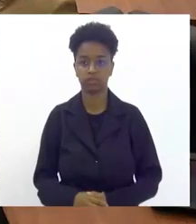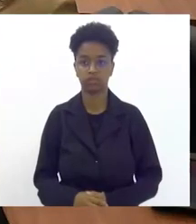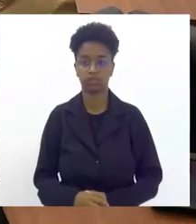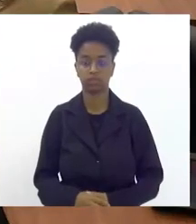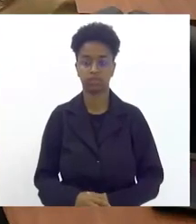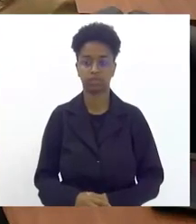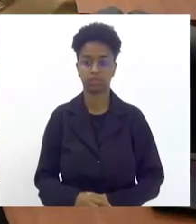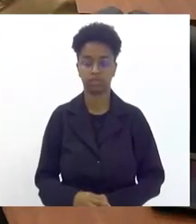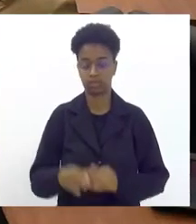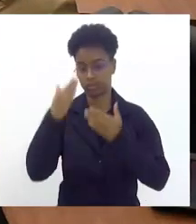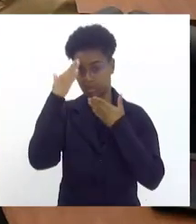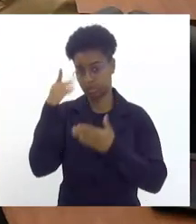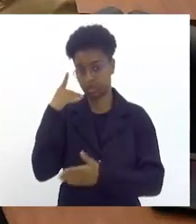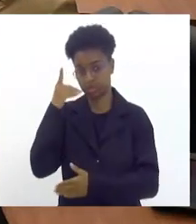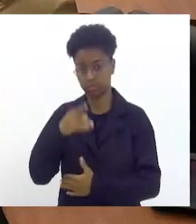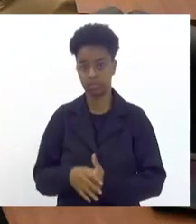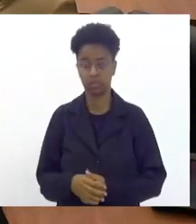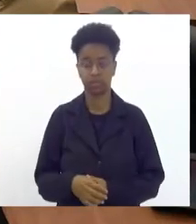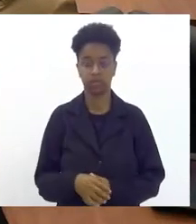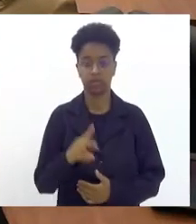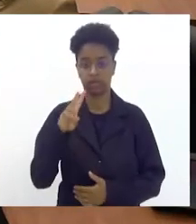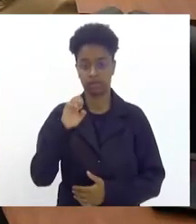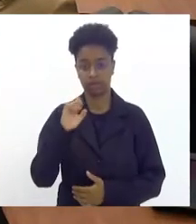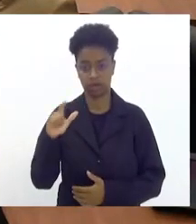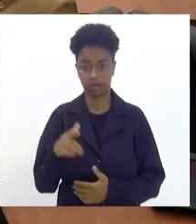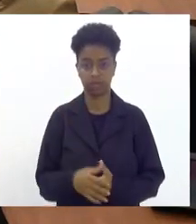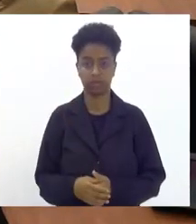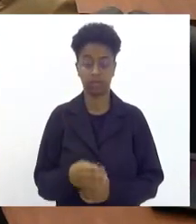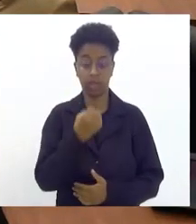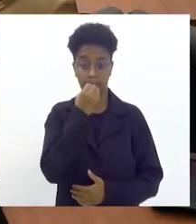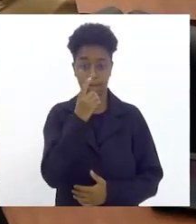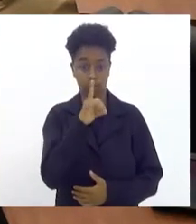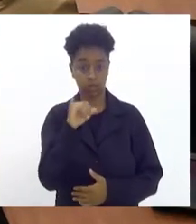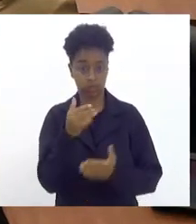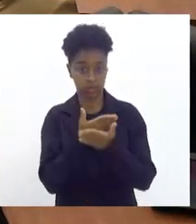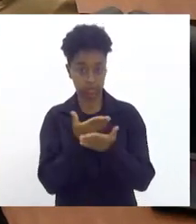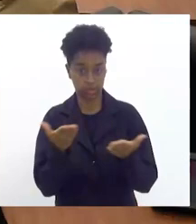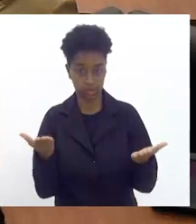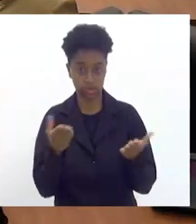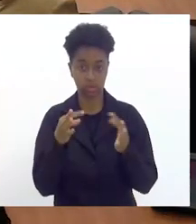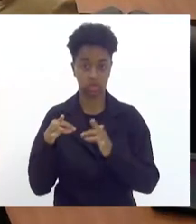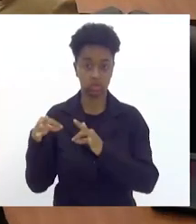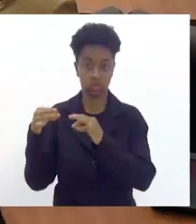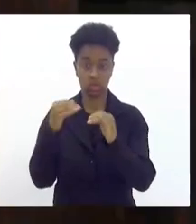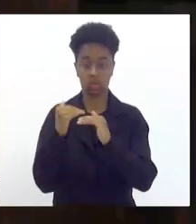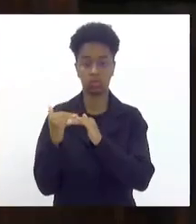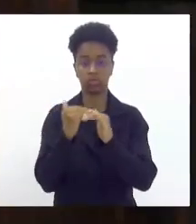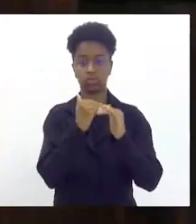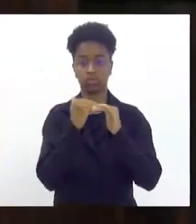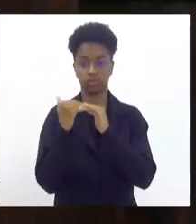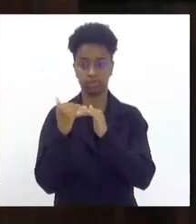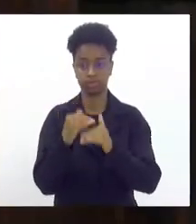Obrigado, deputada. Valdo, por gentileza. Bom dia a todas, todos e todos.